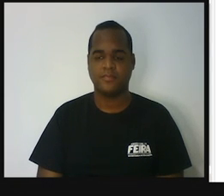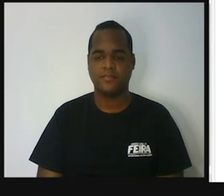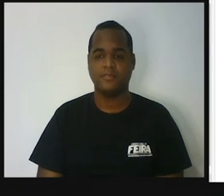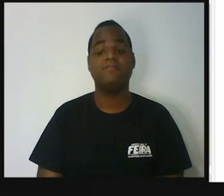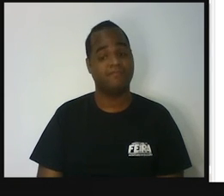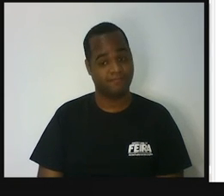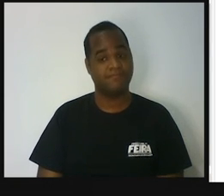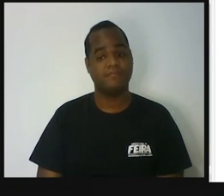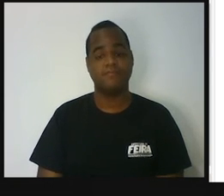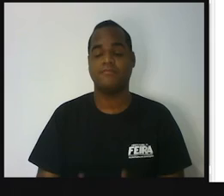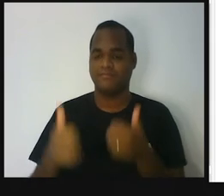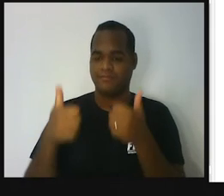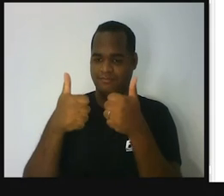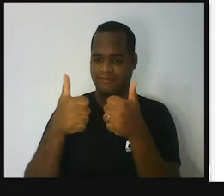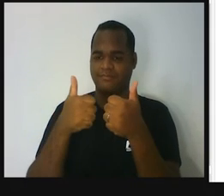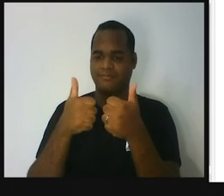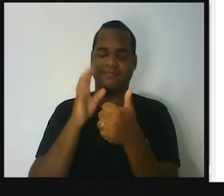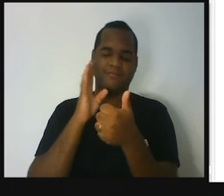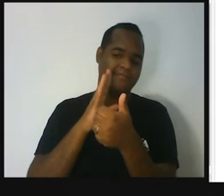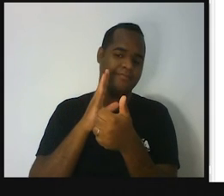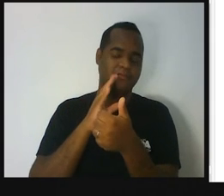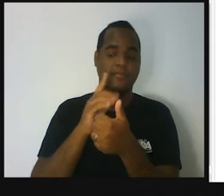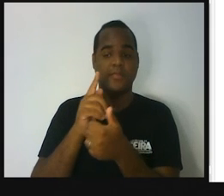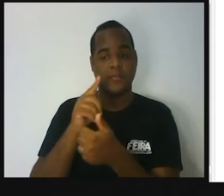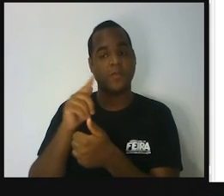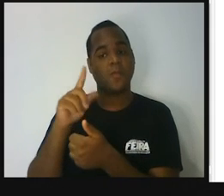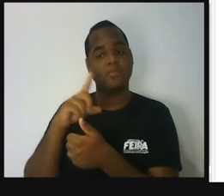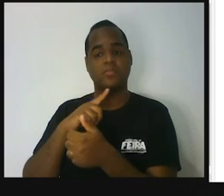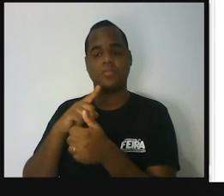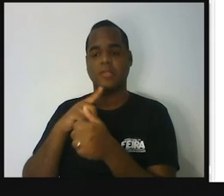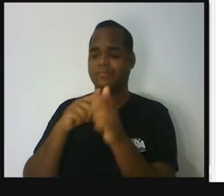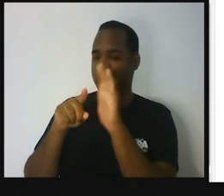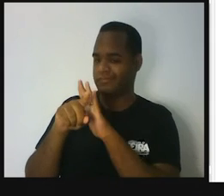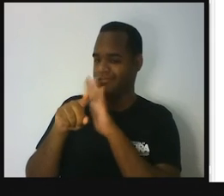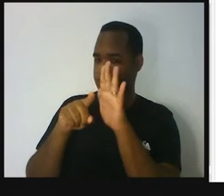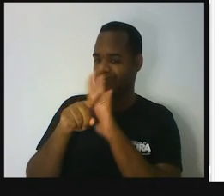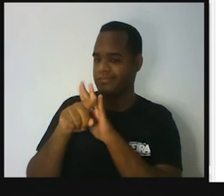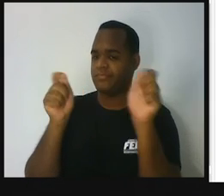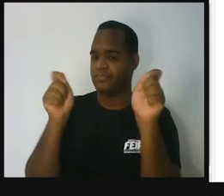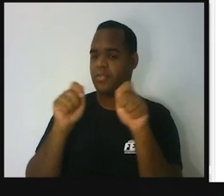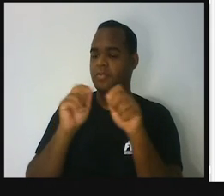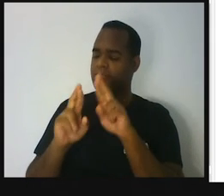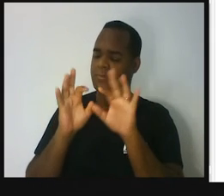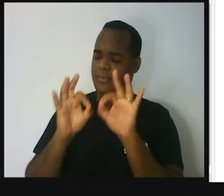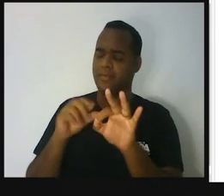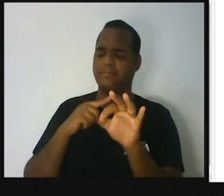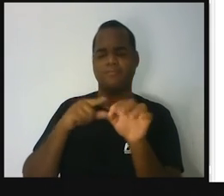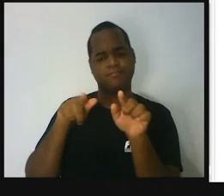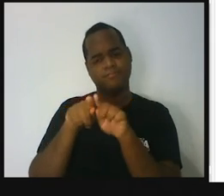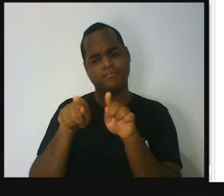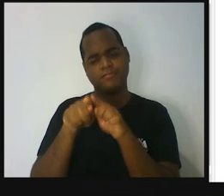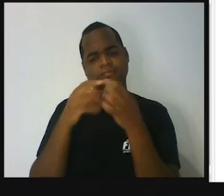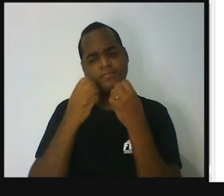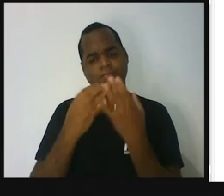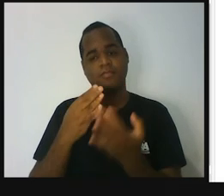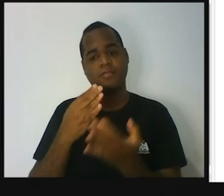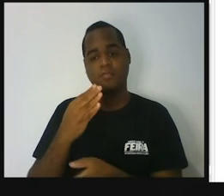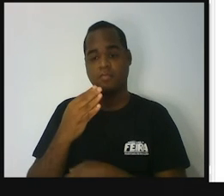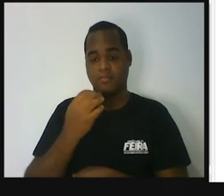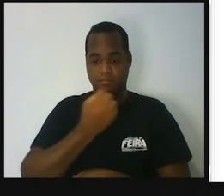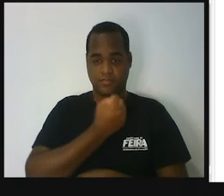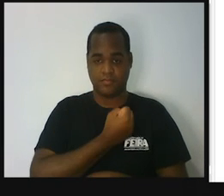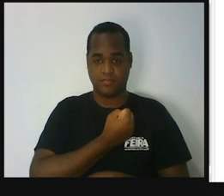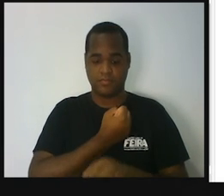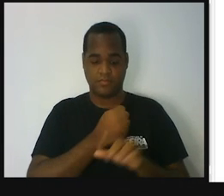Bacana. Mas, tem outras perguntinhas ali que a gente pode responder também. Por exemplo, ali na letrinha B,